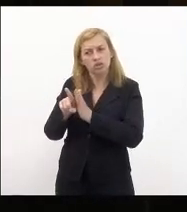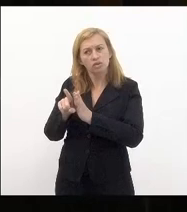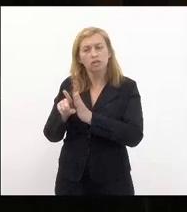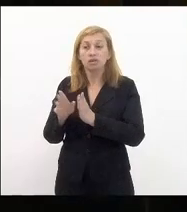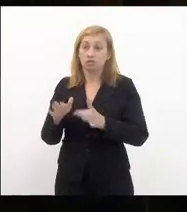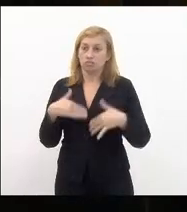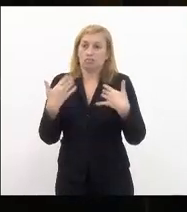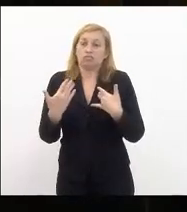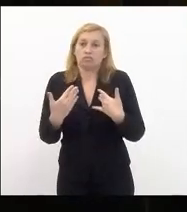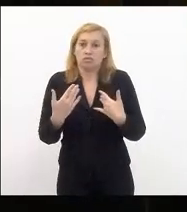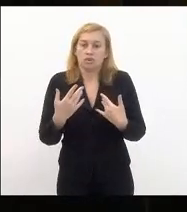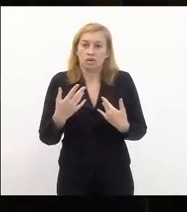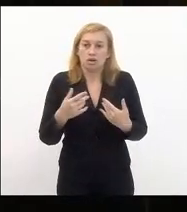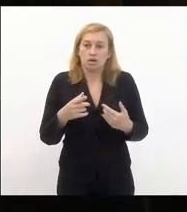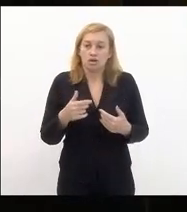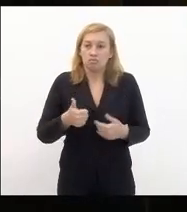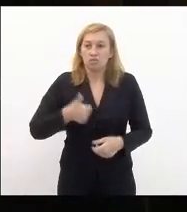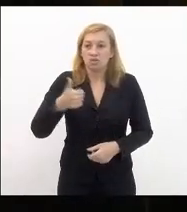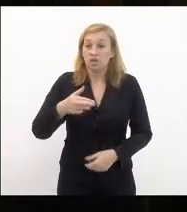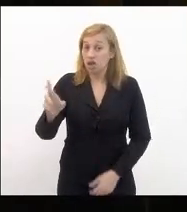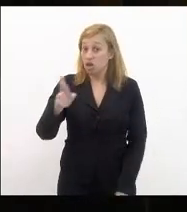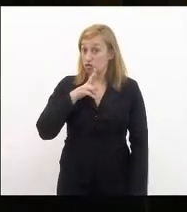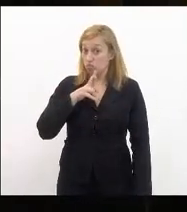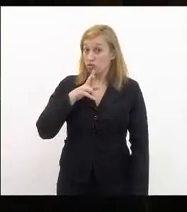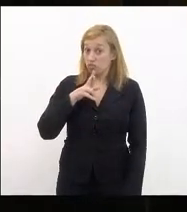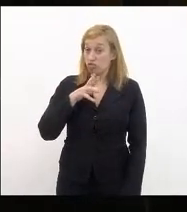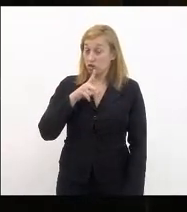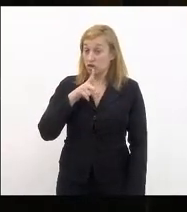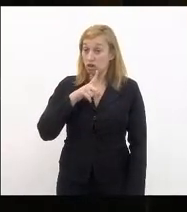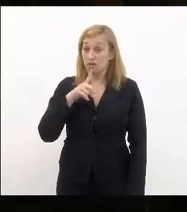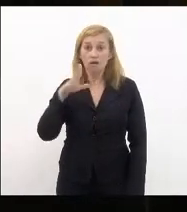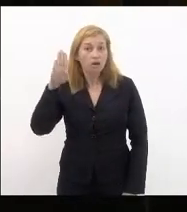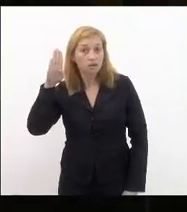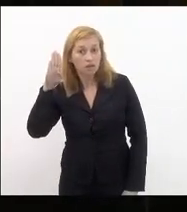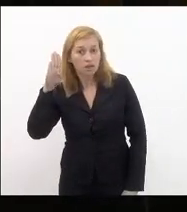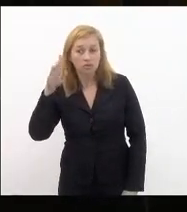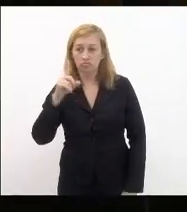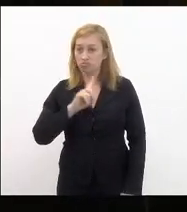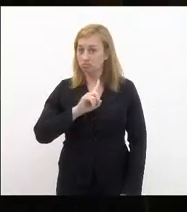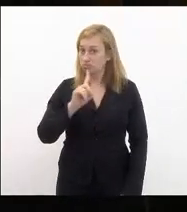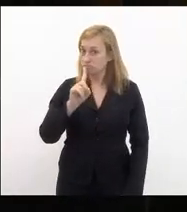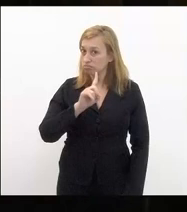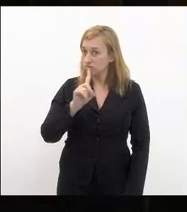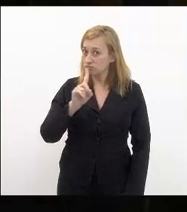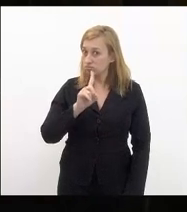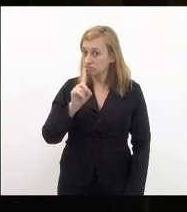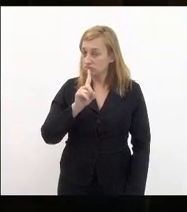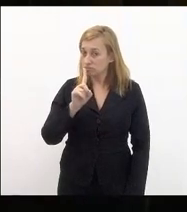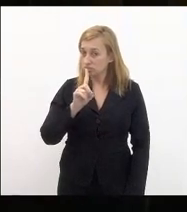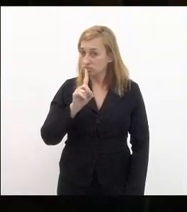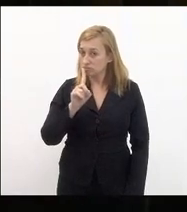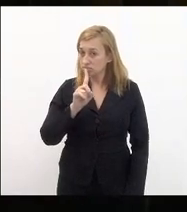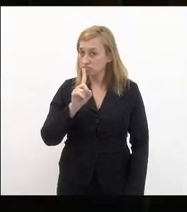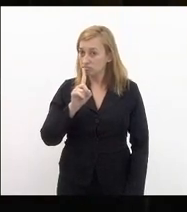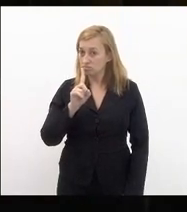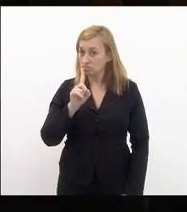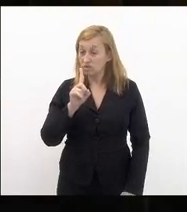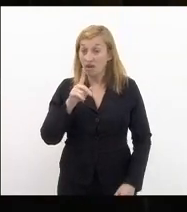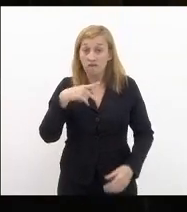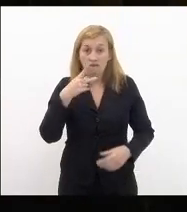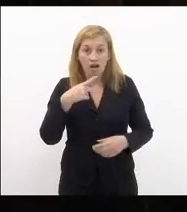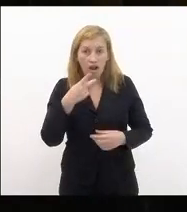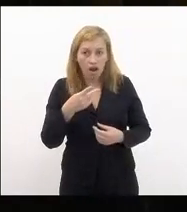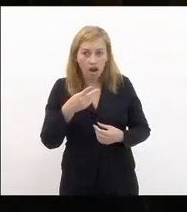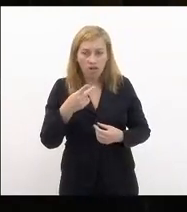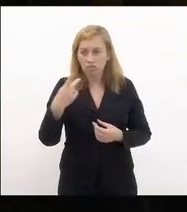minha surpresa a primeira resposta que obtive é que a candidata não iria discorrer sobre